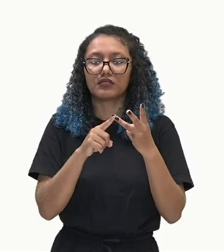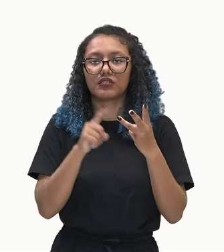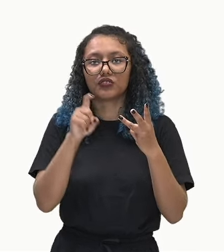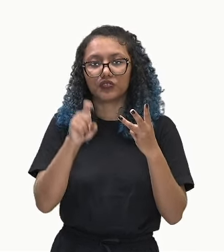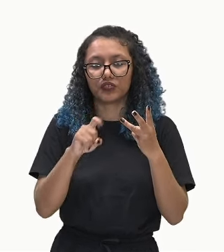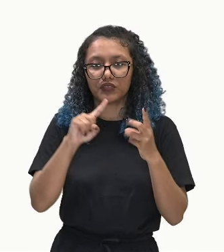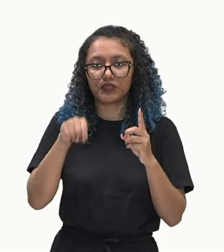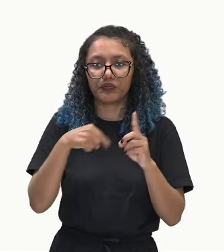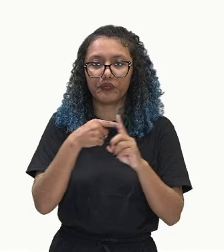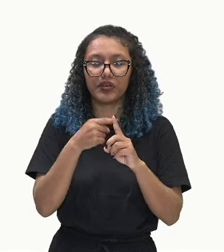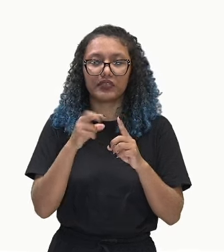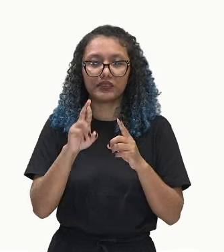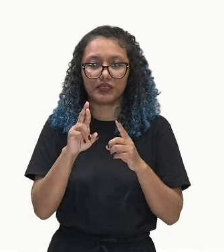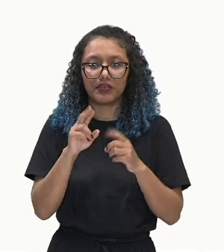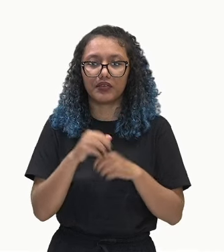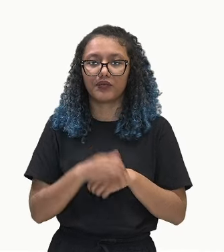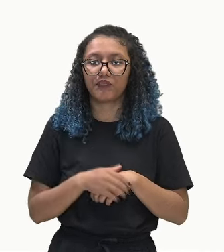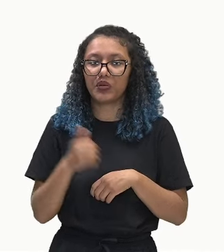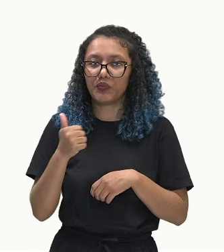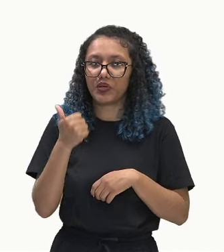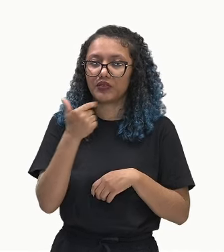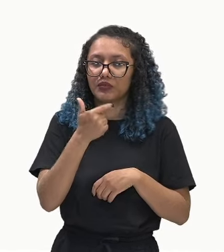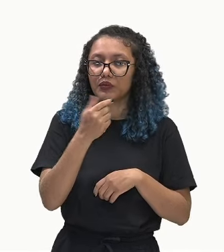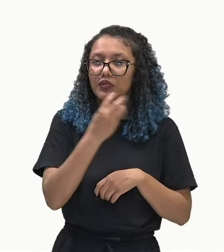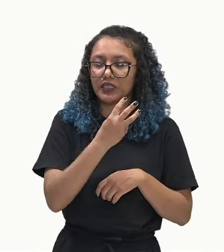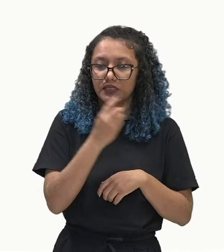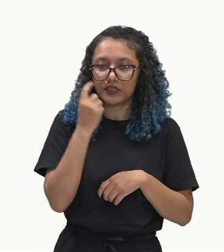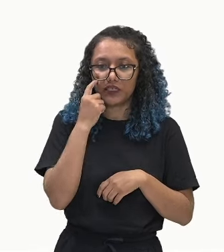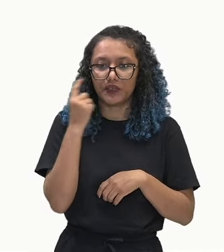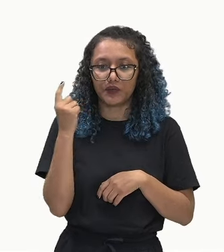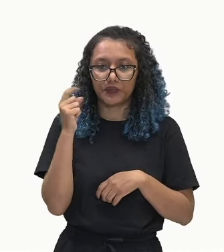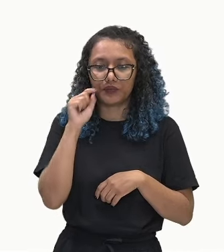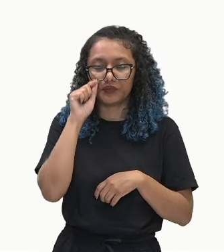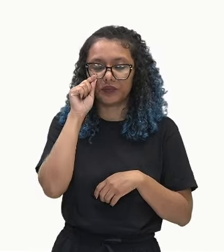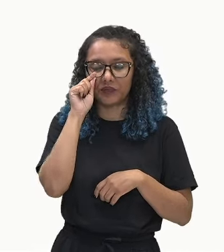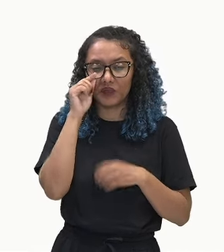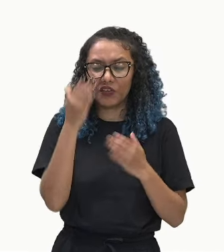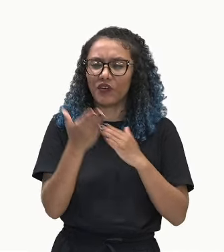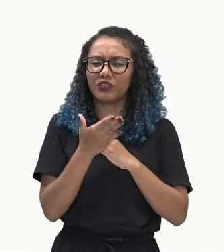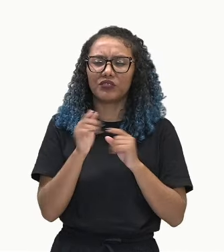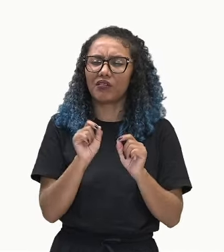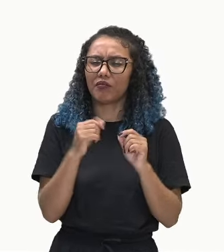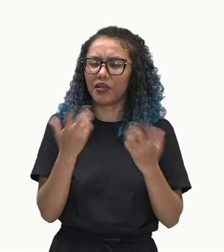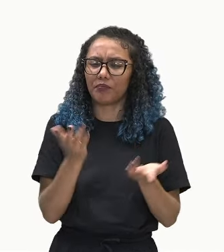termo de x mais a razão. No que que isso vai nos ajudar?